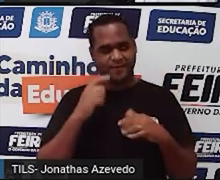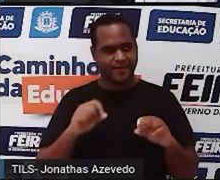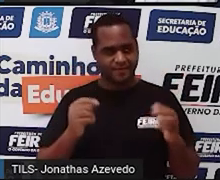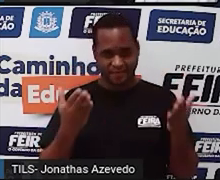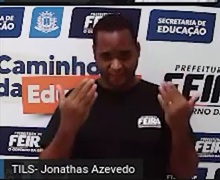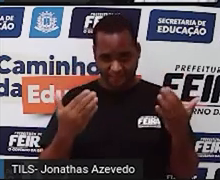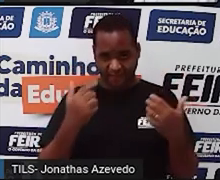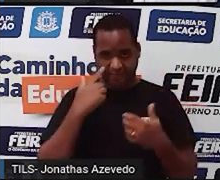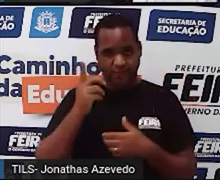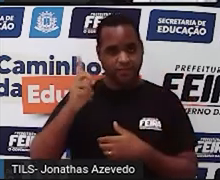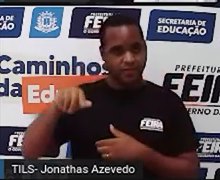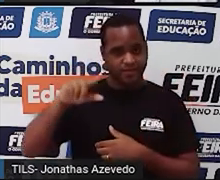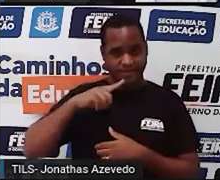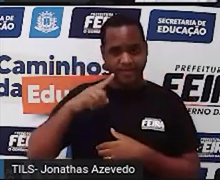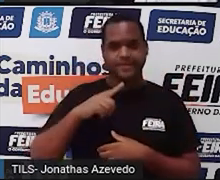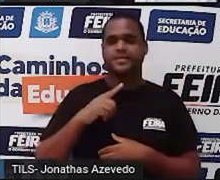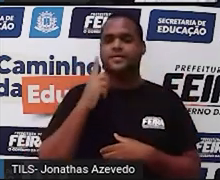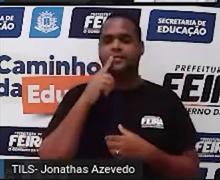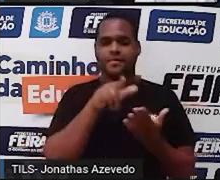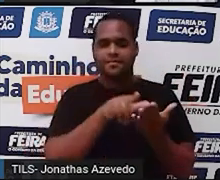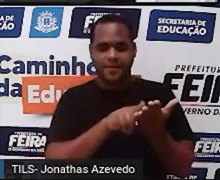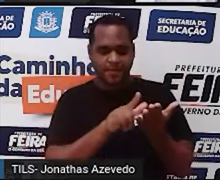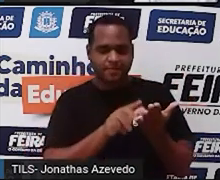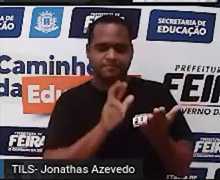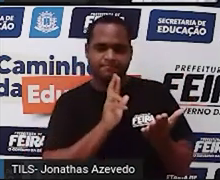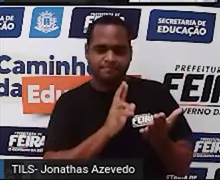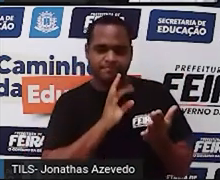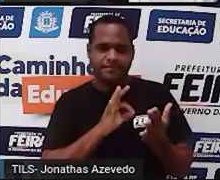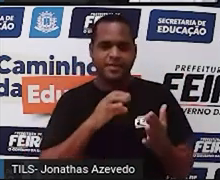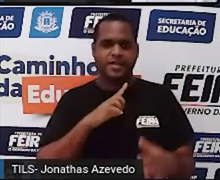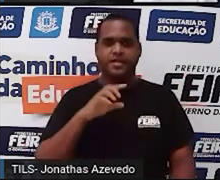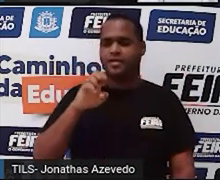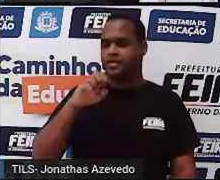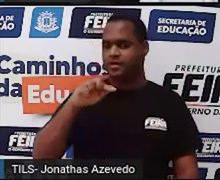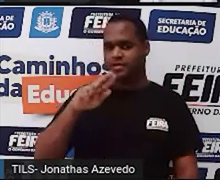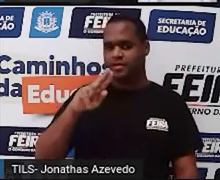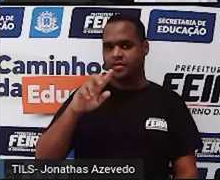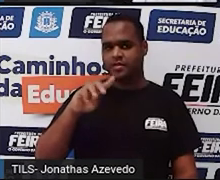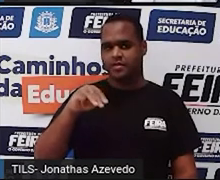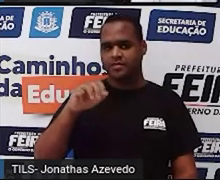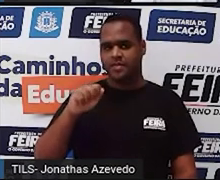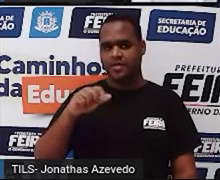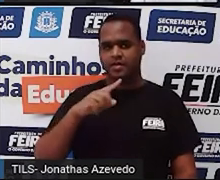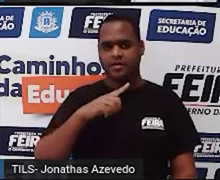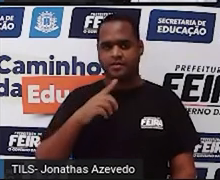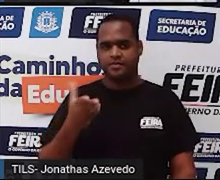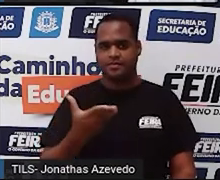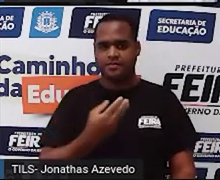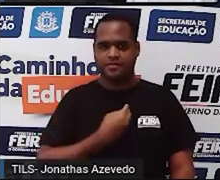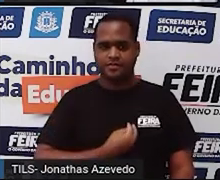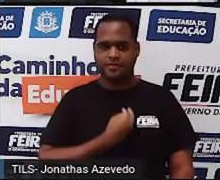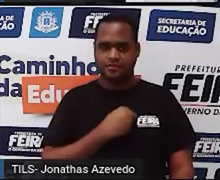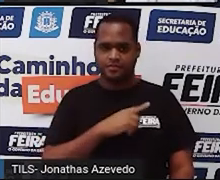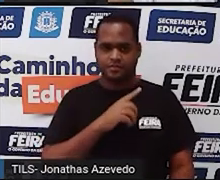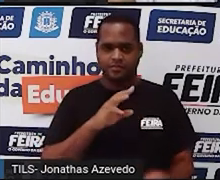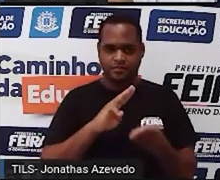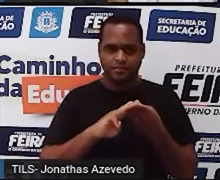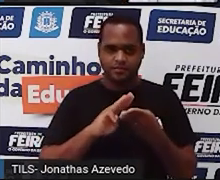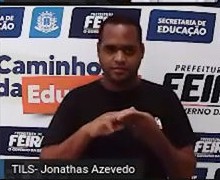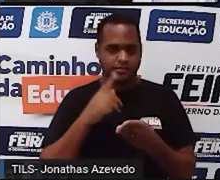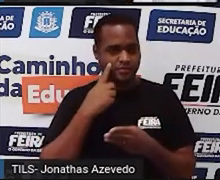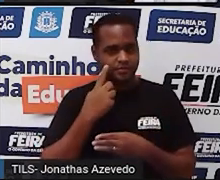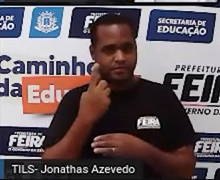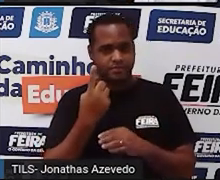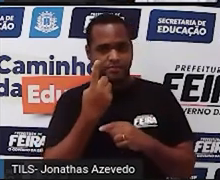a gente, vem conosco, rascunhando. Está aí o enigma. Aqui, jaz o matemático que passou um